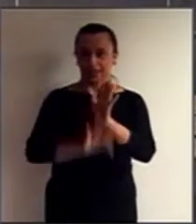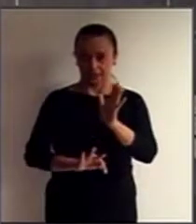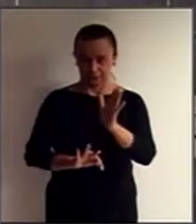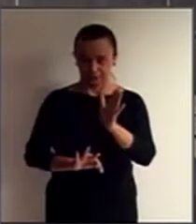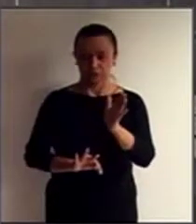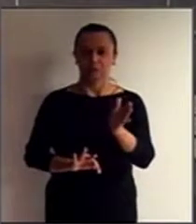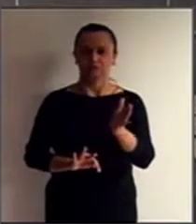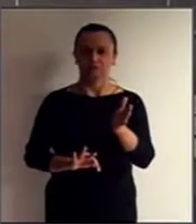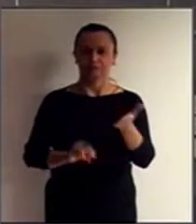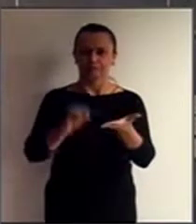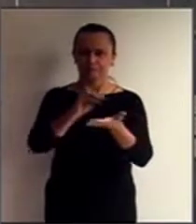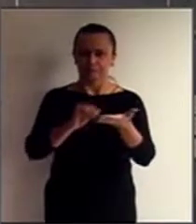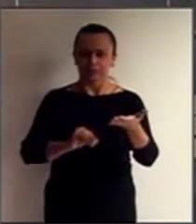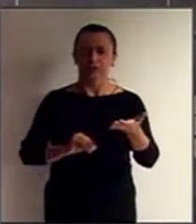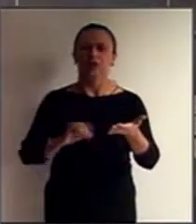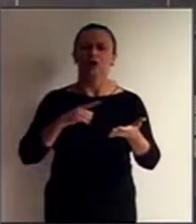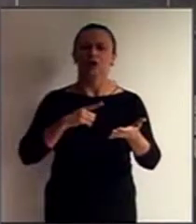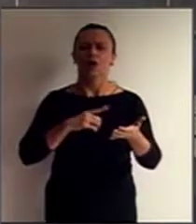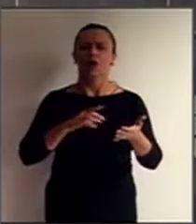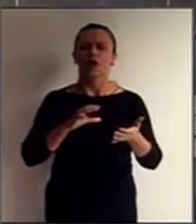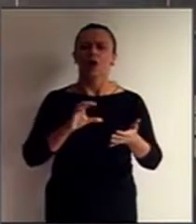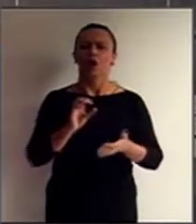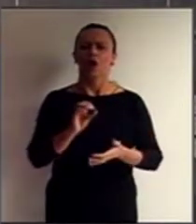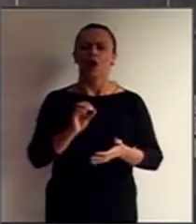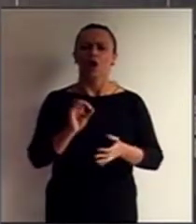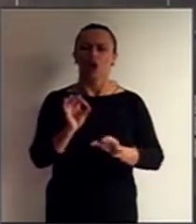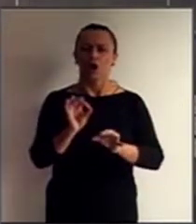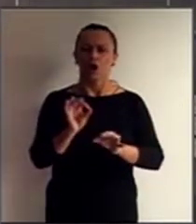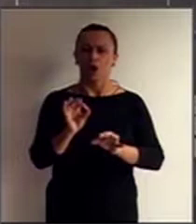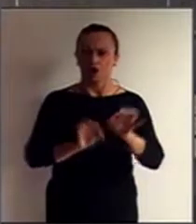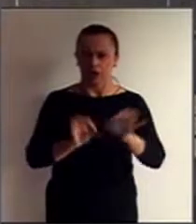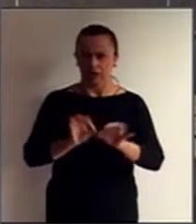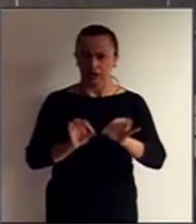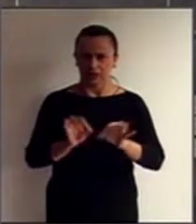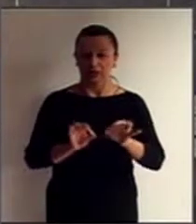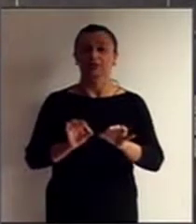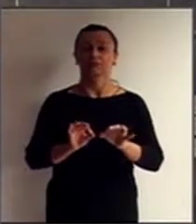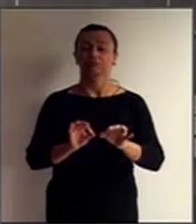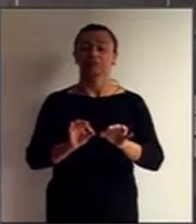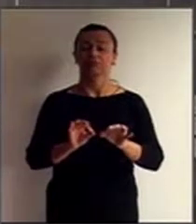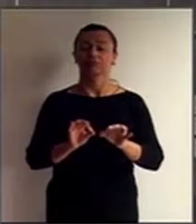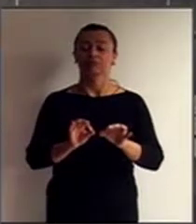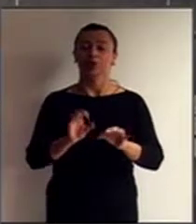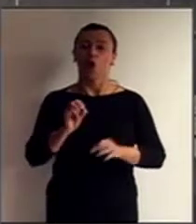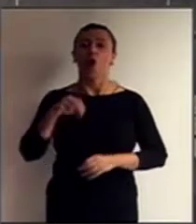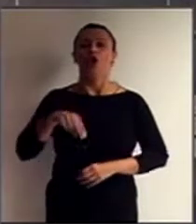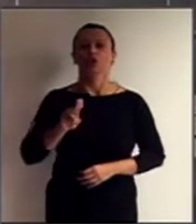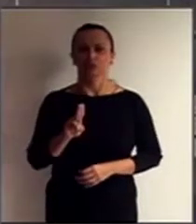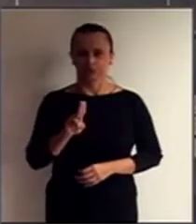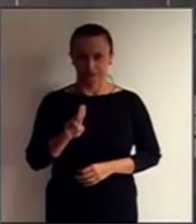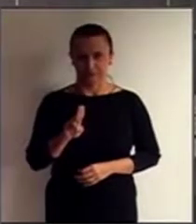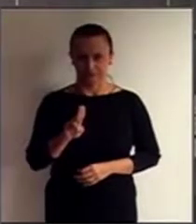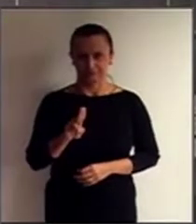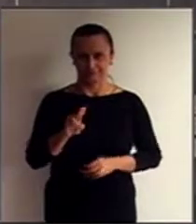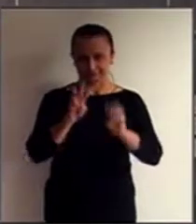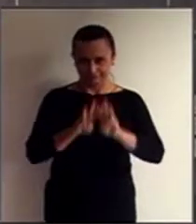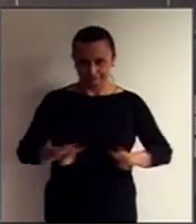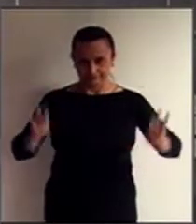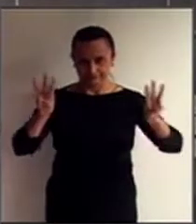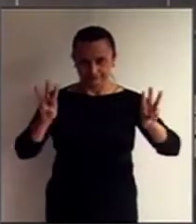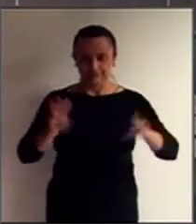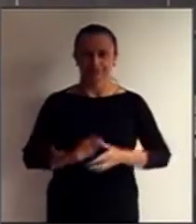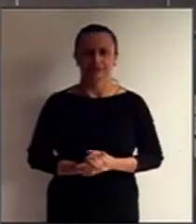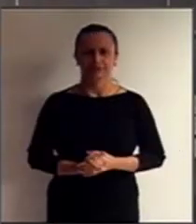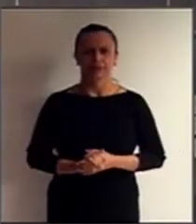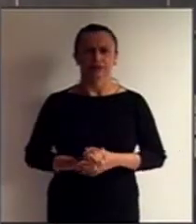na Organização Nacional, na Organização das Nações Unidas, na ONU. Dentre as importâncias e